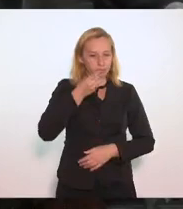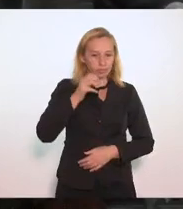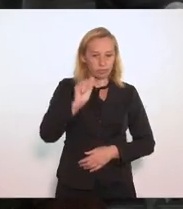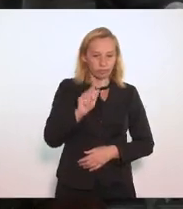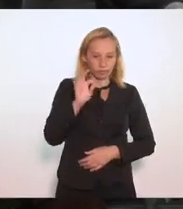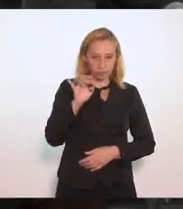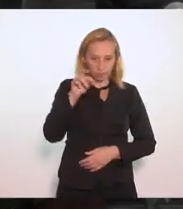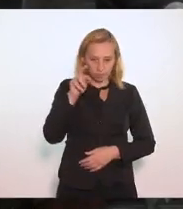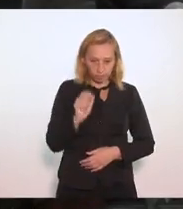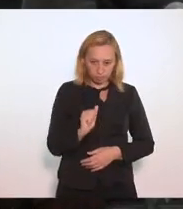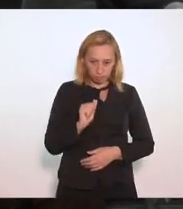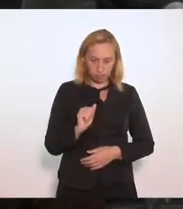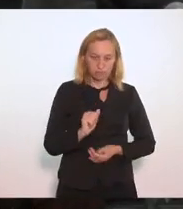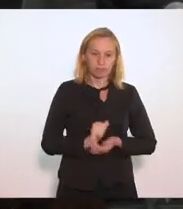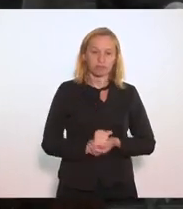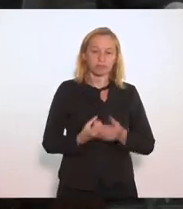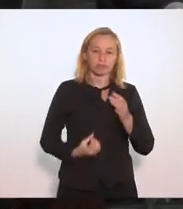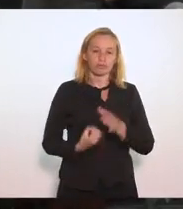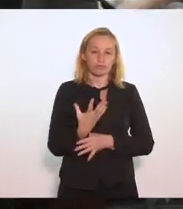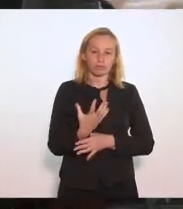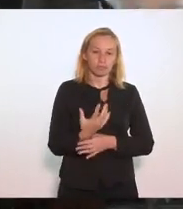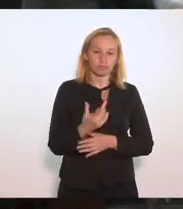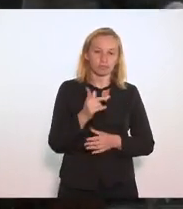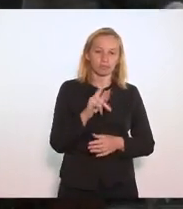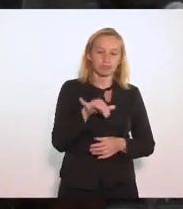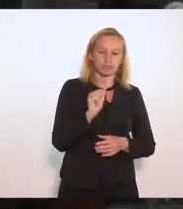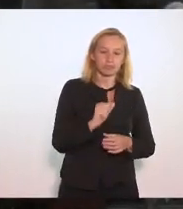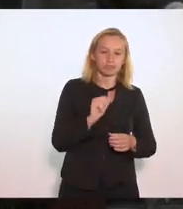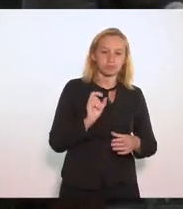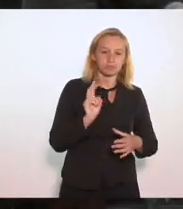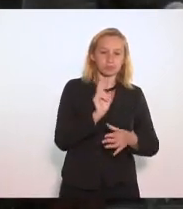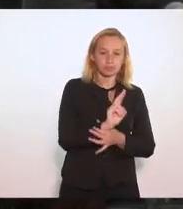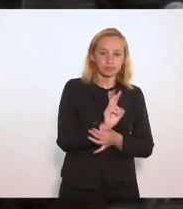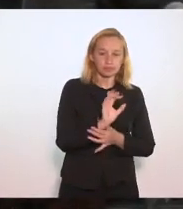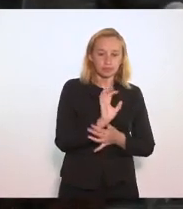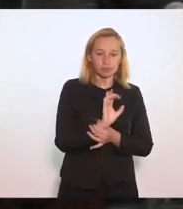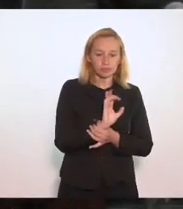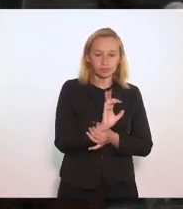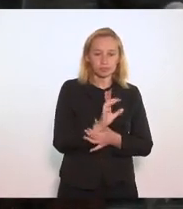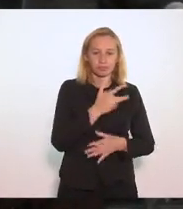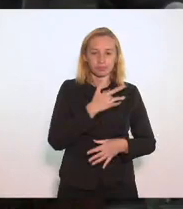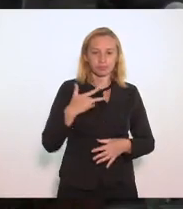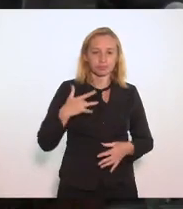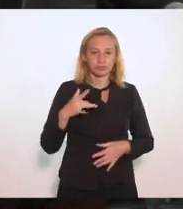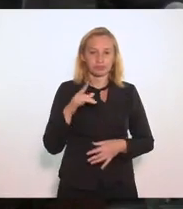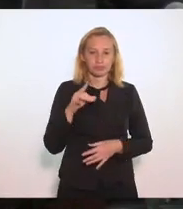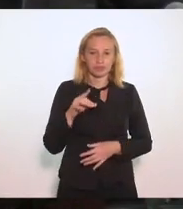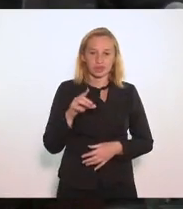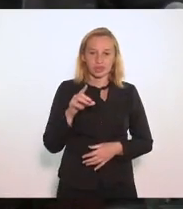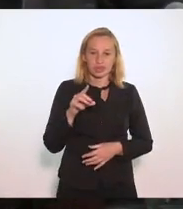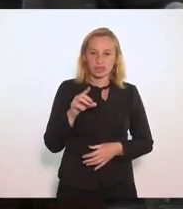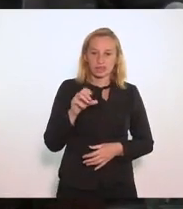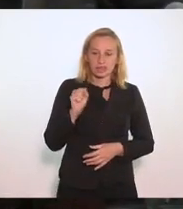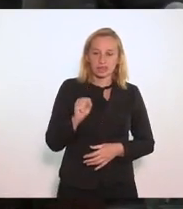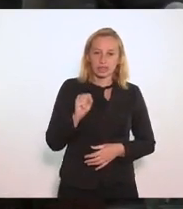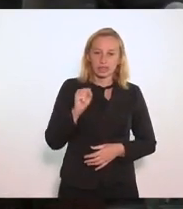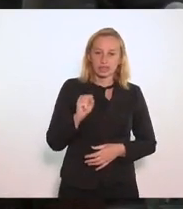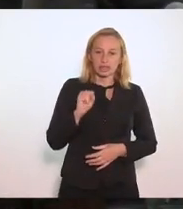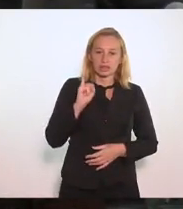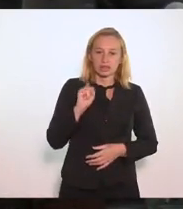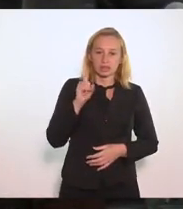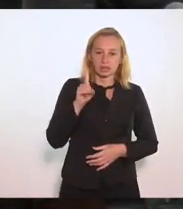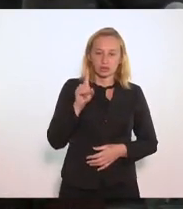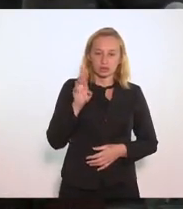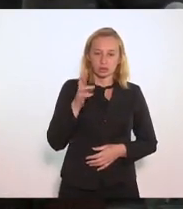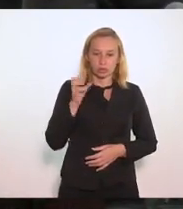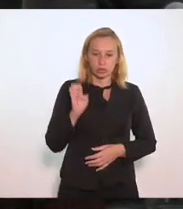Dispõe sobre a criação de programa de prevenção de saúde A síndrome da unha patela no âmbito do Estado do